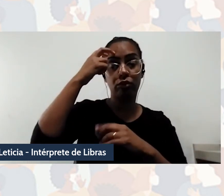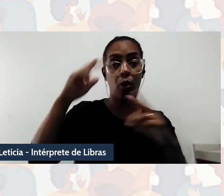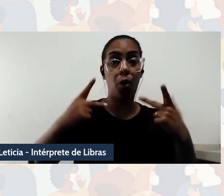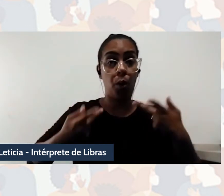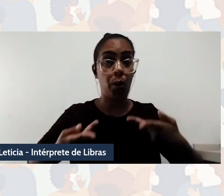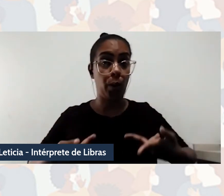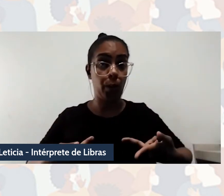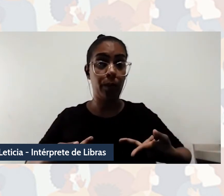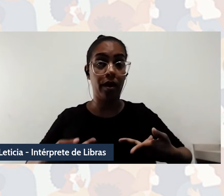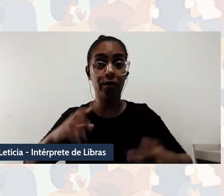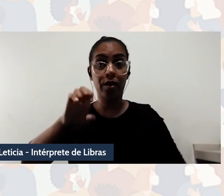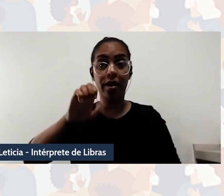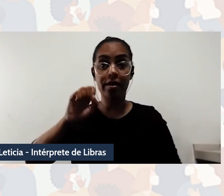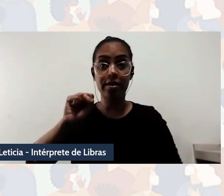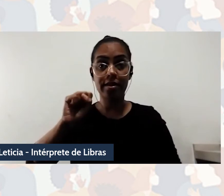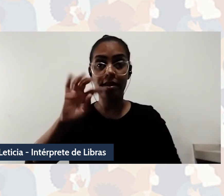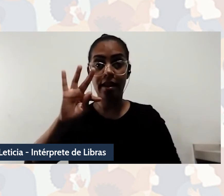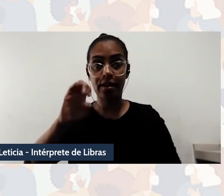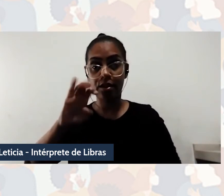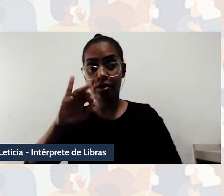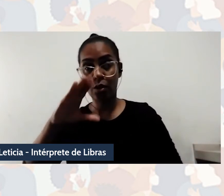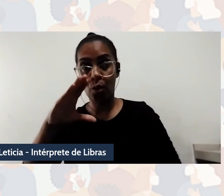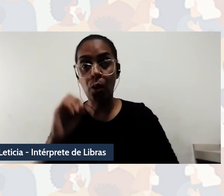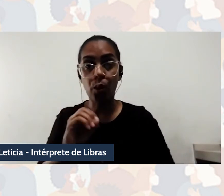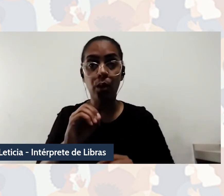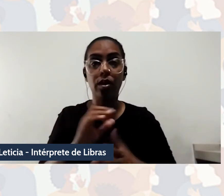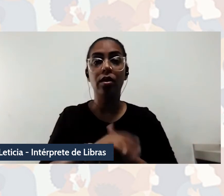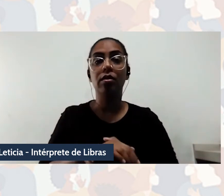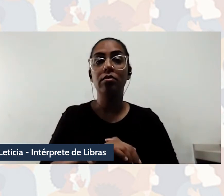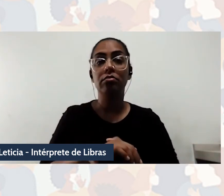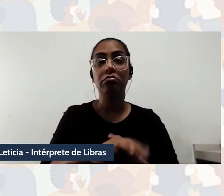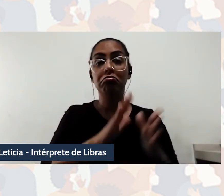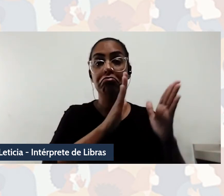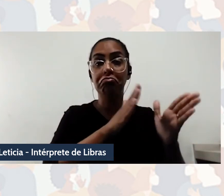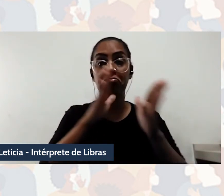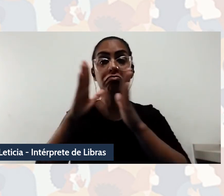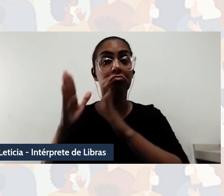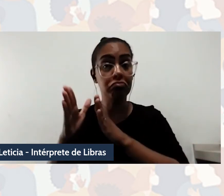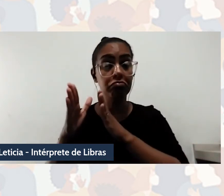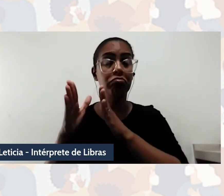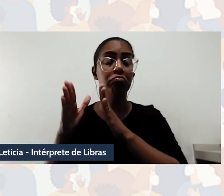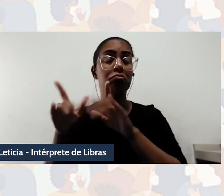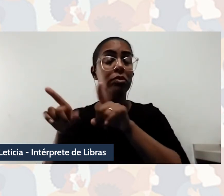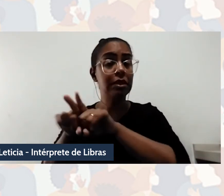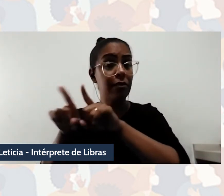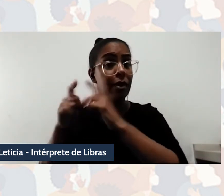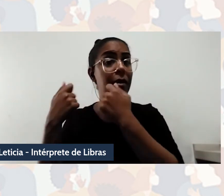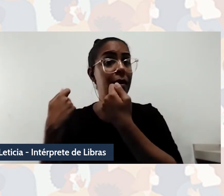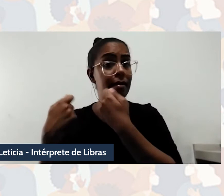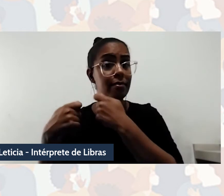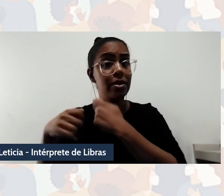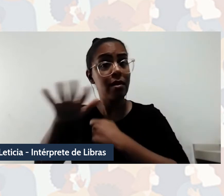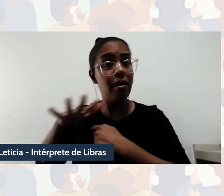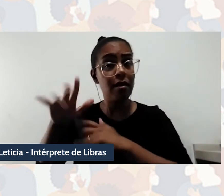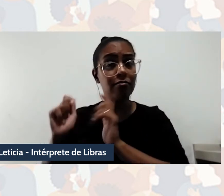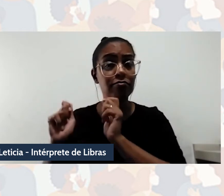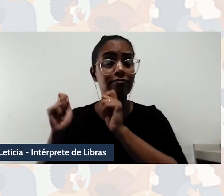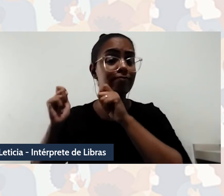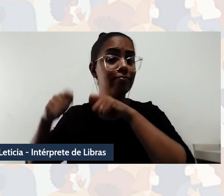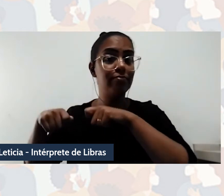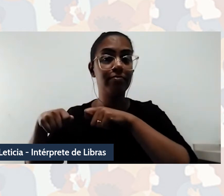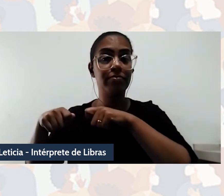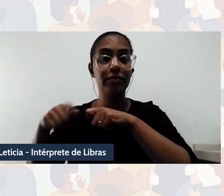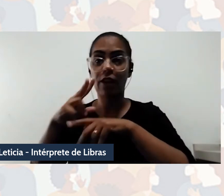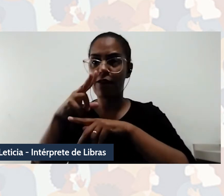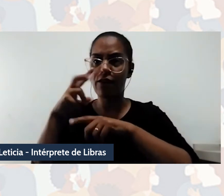obediência epistêmica por um lado e por outro, que seja capaz de fortalecer, de